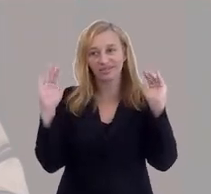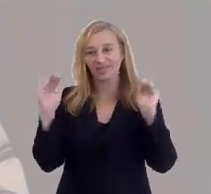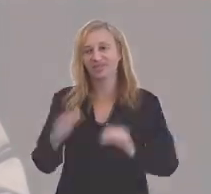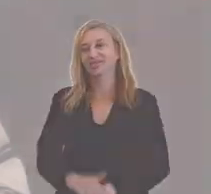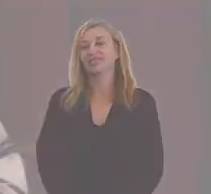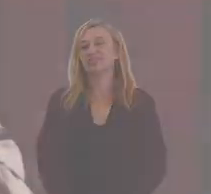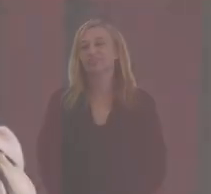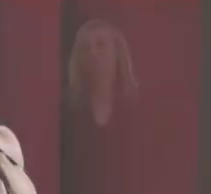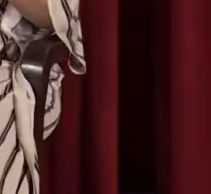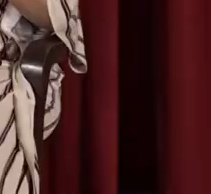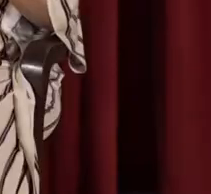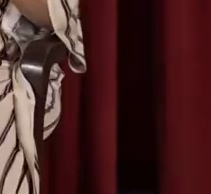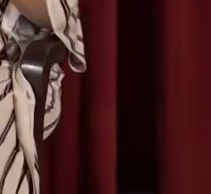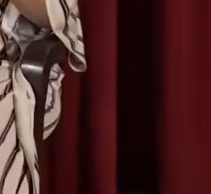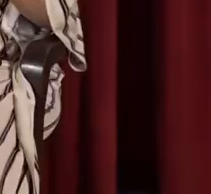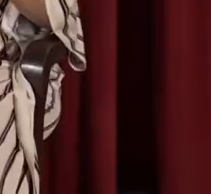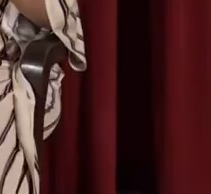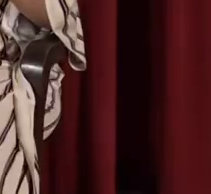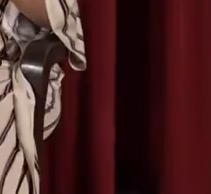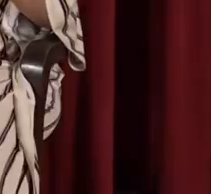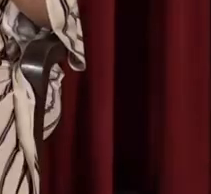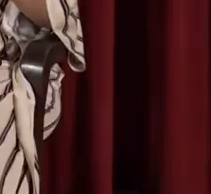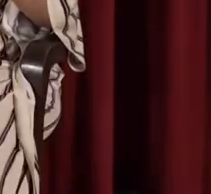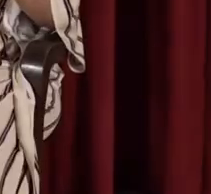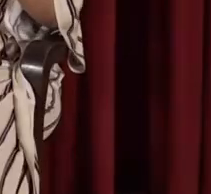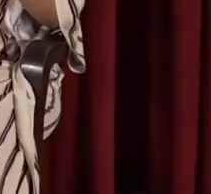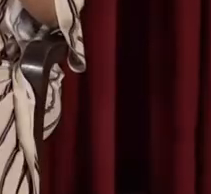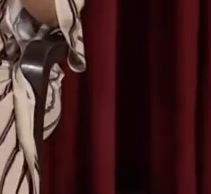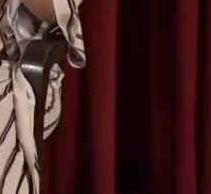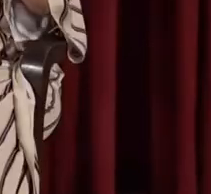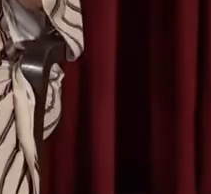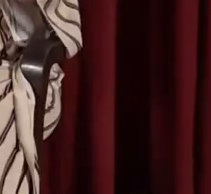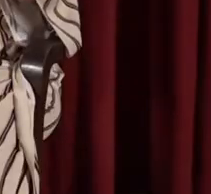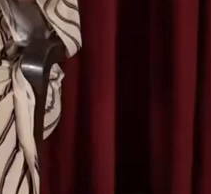Muito obrigado. Of course.